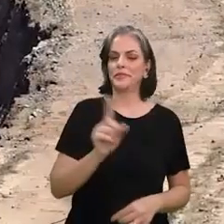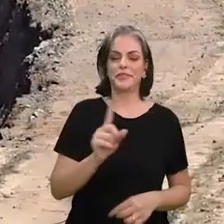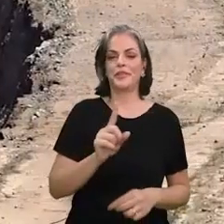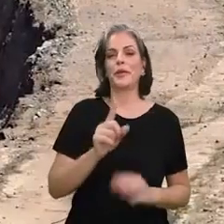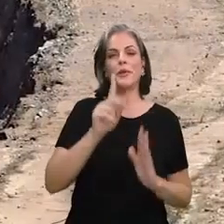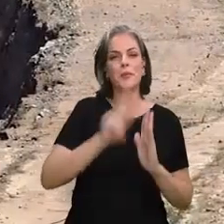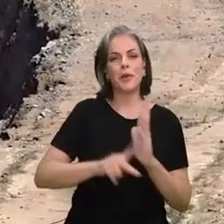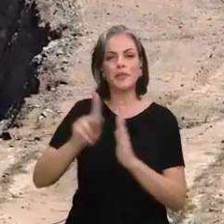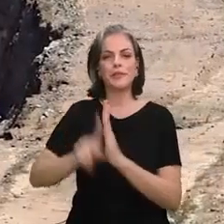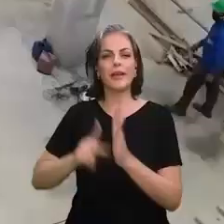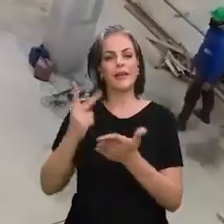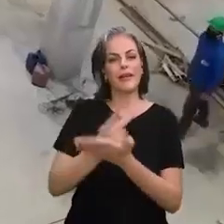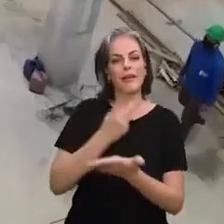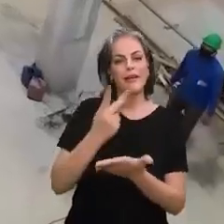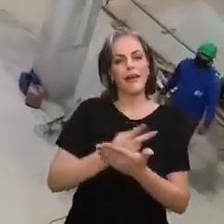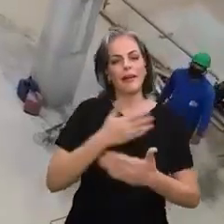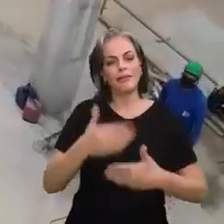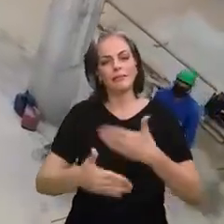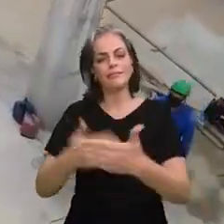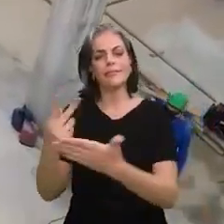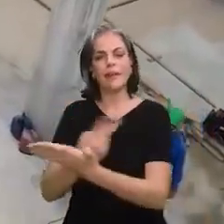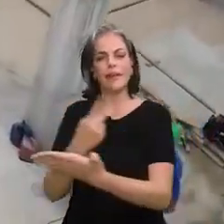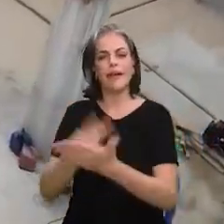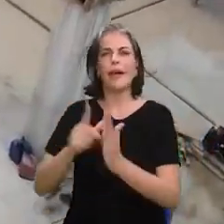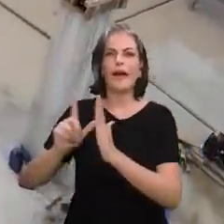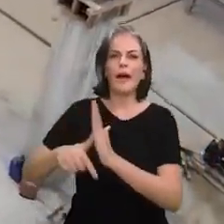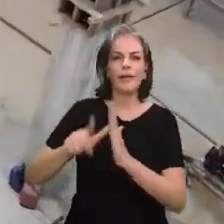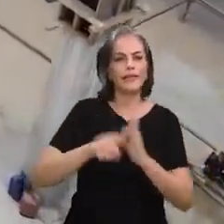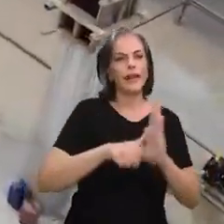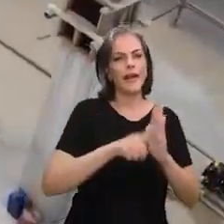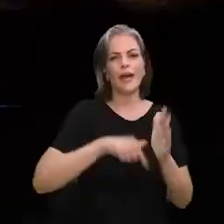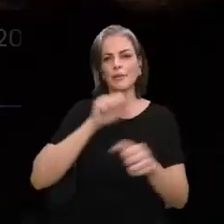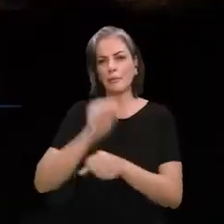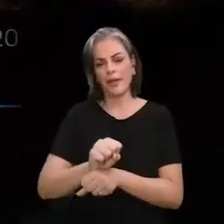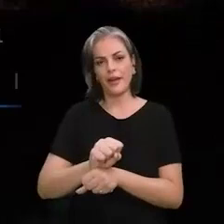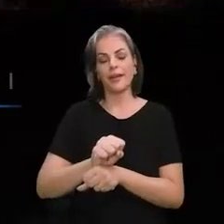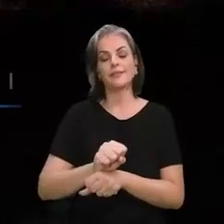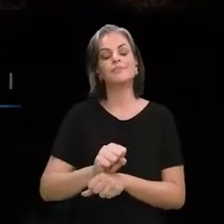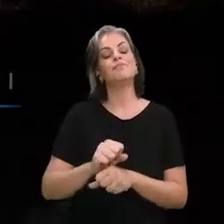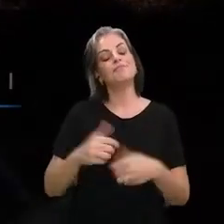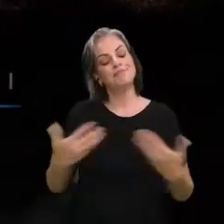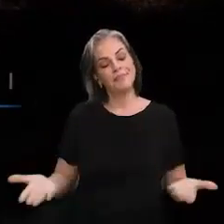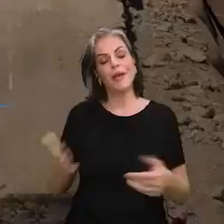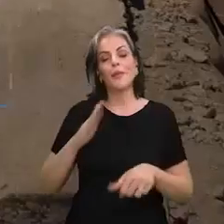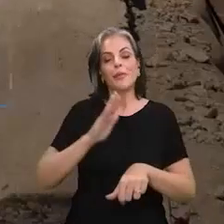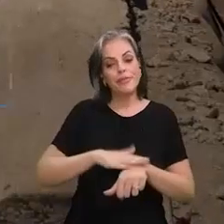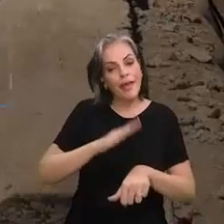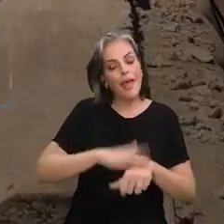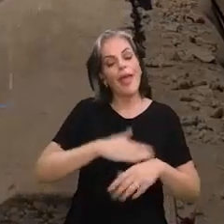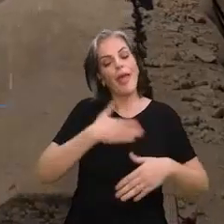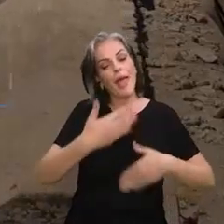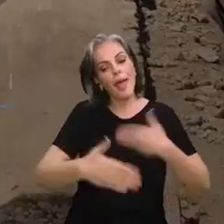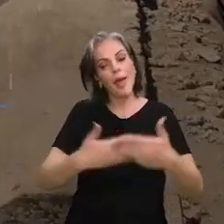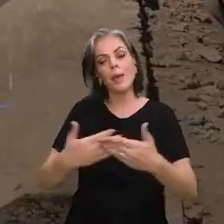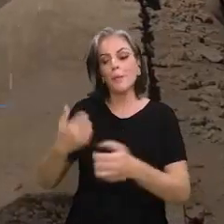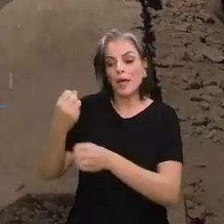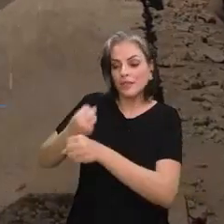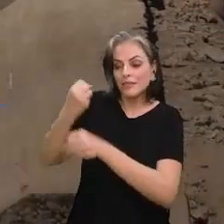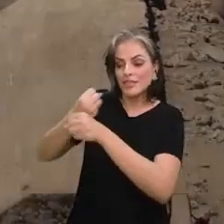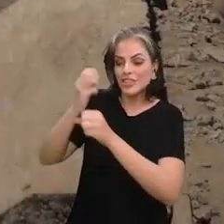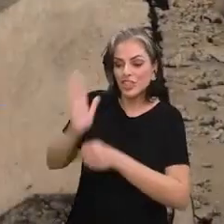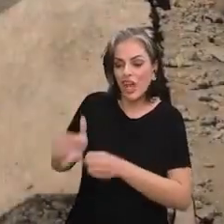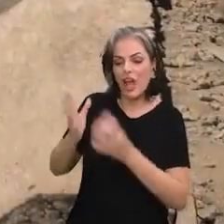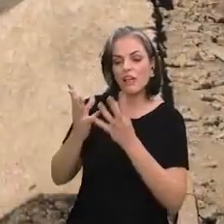nos projetos e na execução causaram muitos atrasos e paralisações. Enquanto o tempo passava, as estruturas iam se